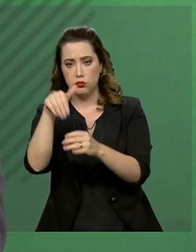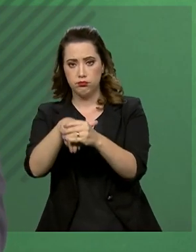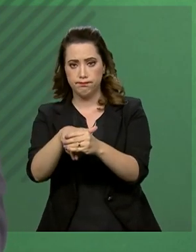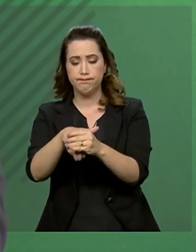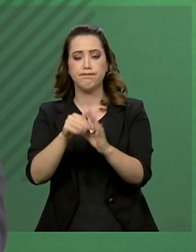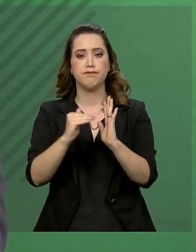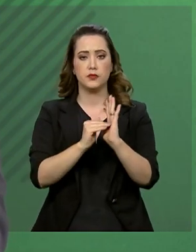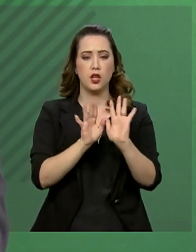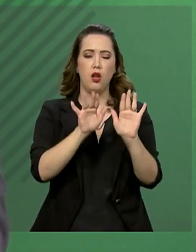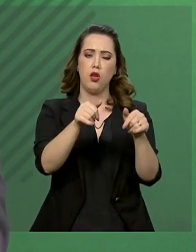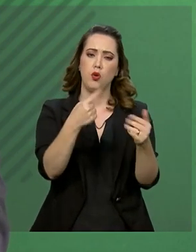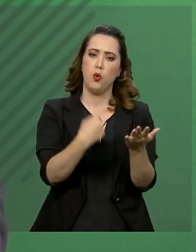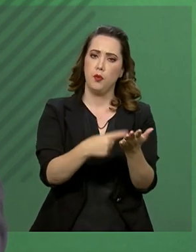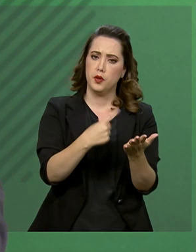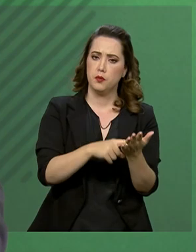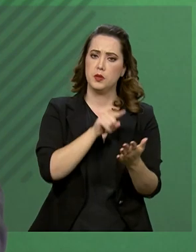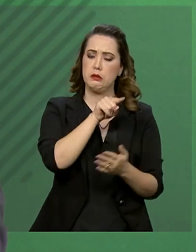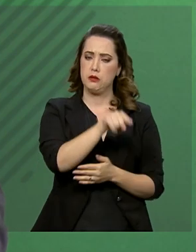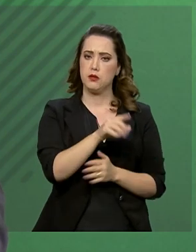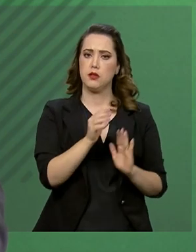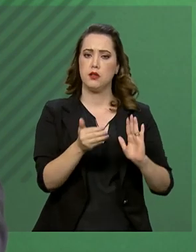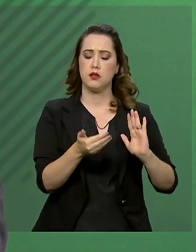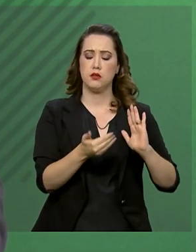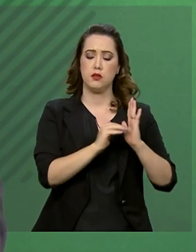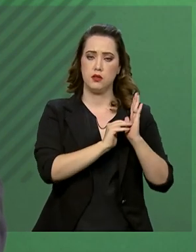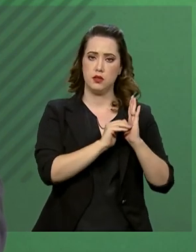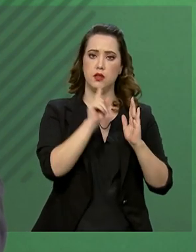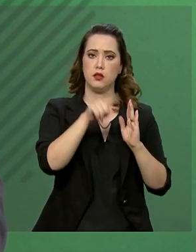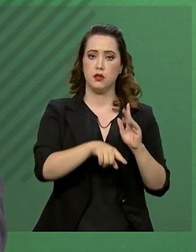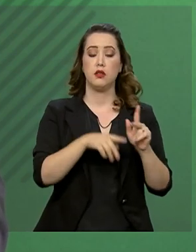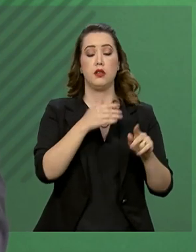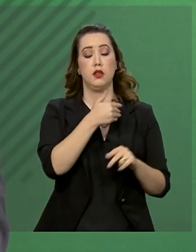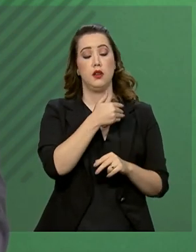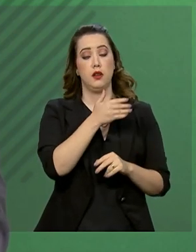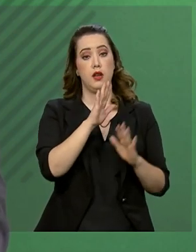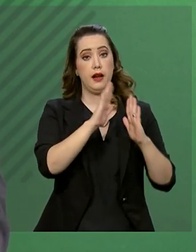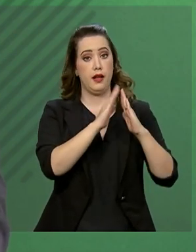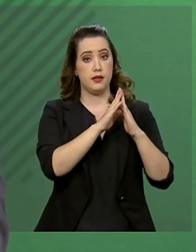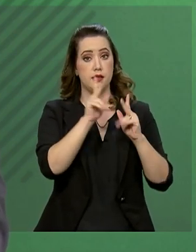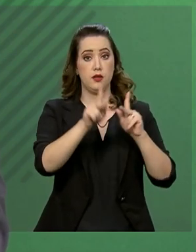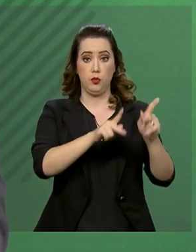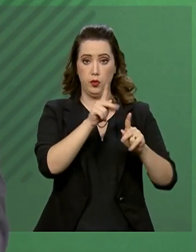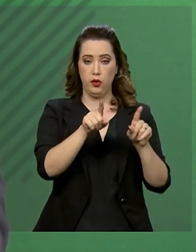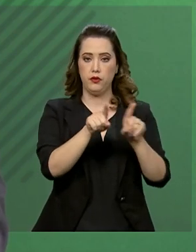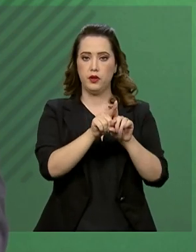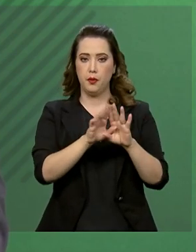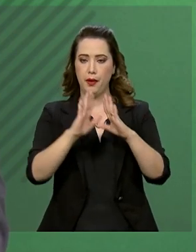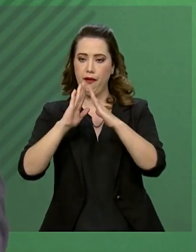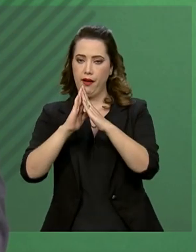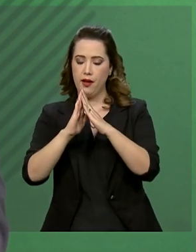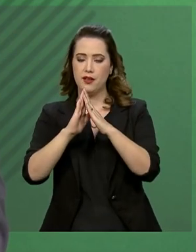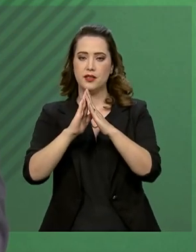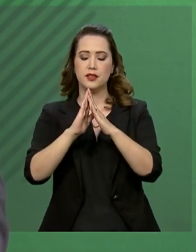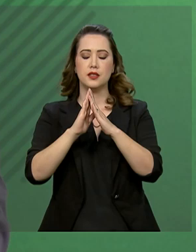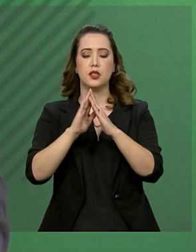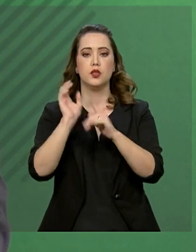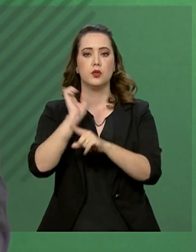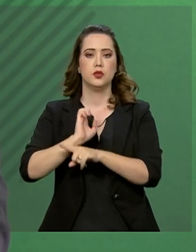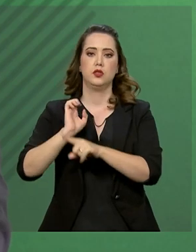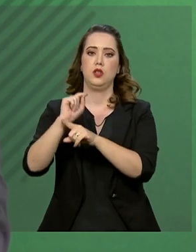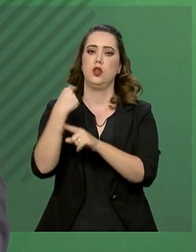firmadas por aquela Casa, que é a Casa do Povo e dos Estados. Nós conhecemos e